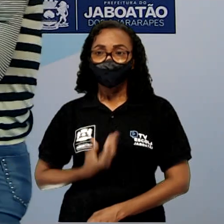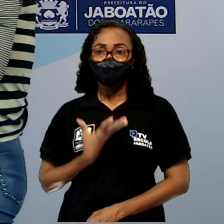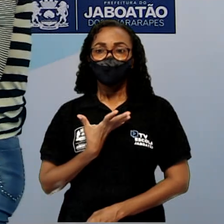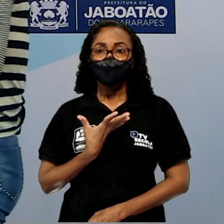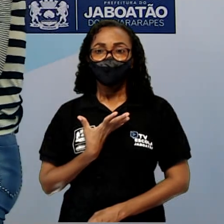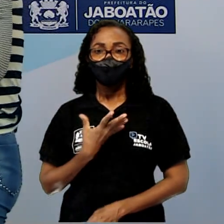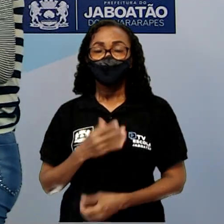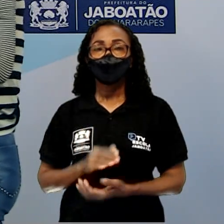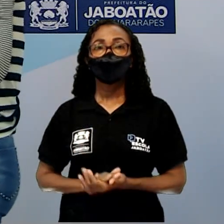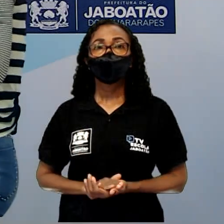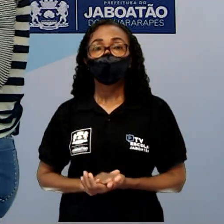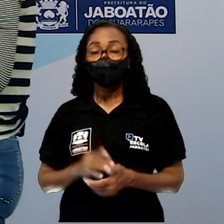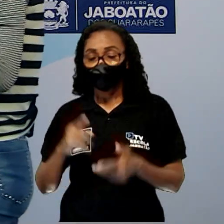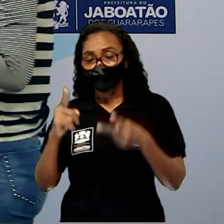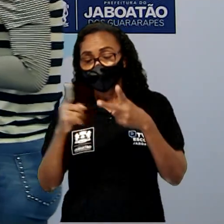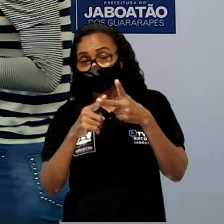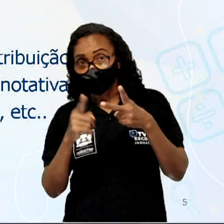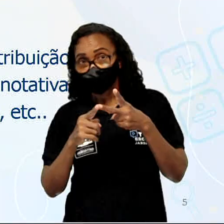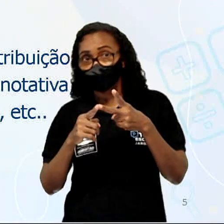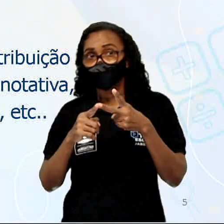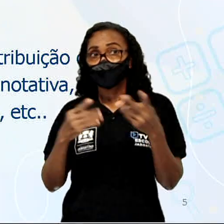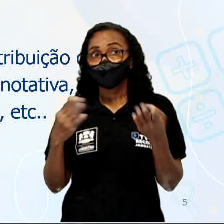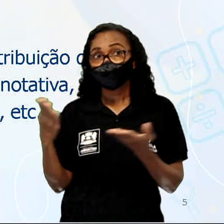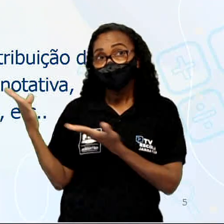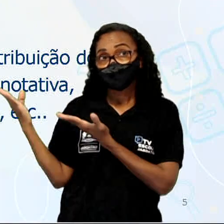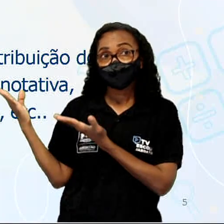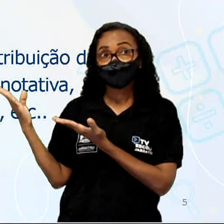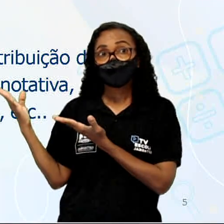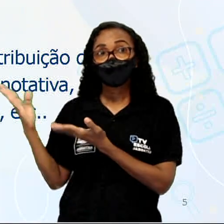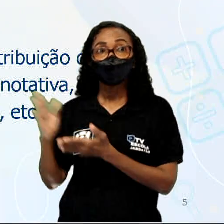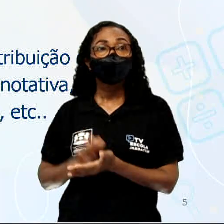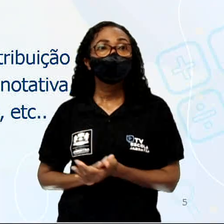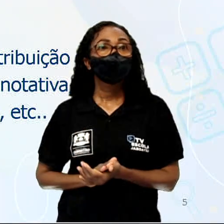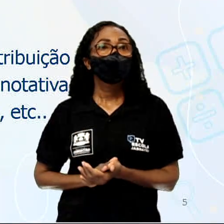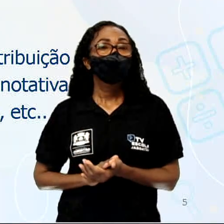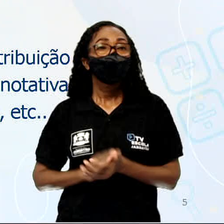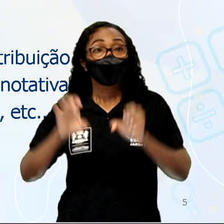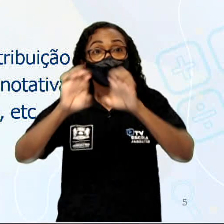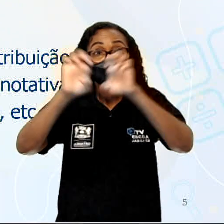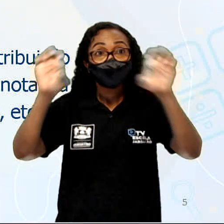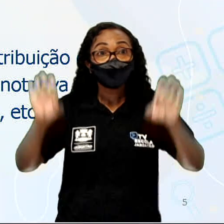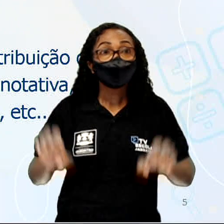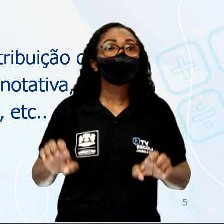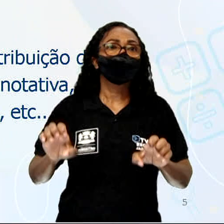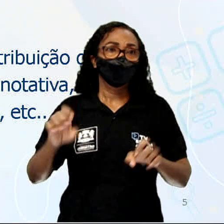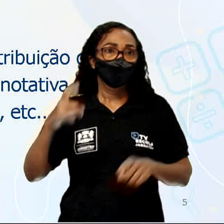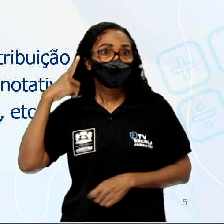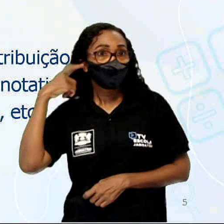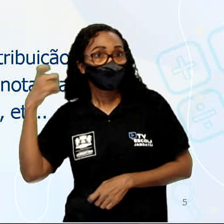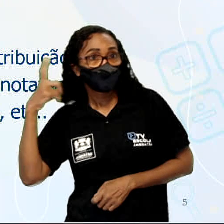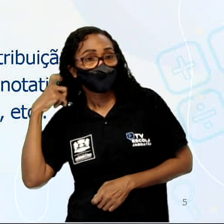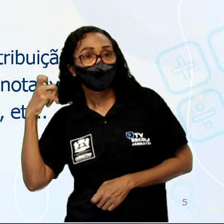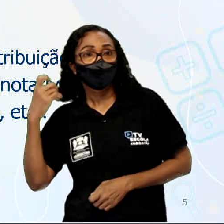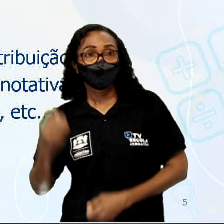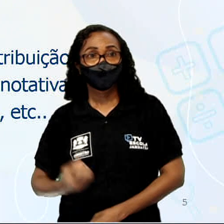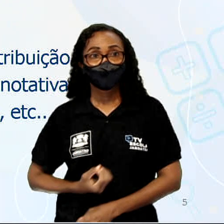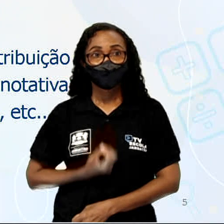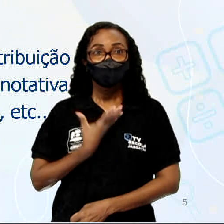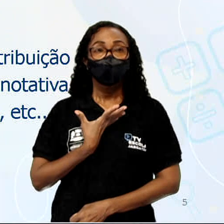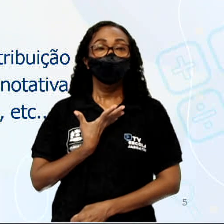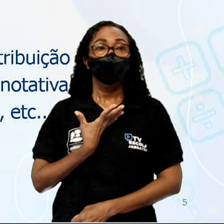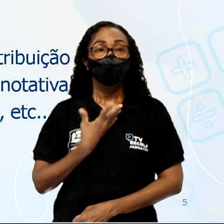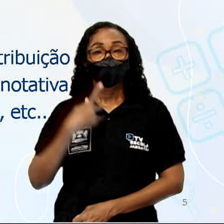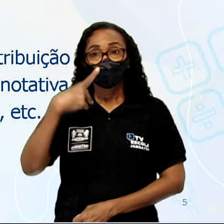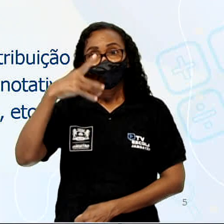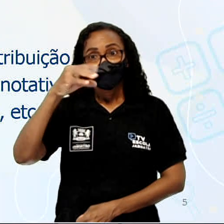No ponto 2, eu trago aqui para vocês na tela que a estrutura sonora do poema vai